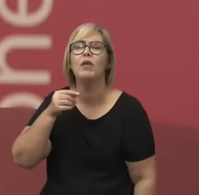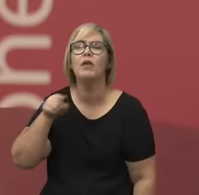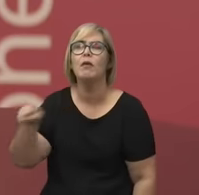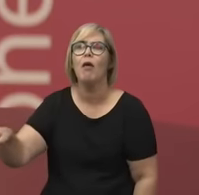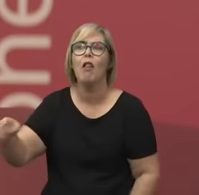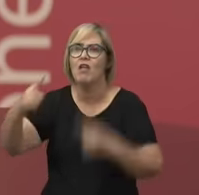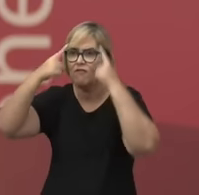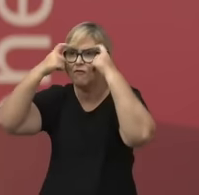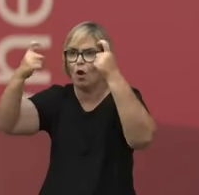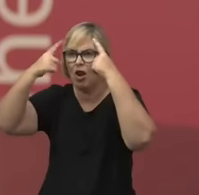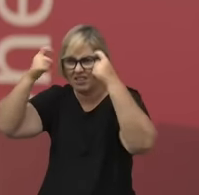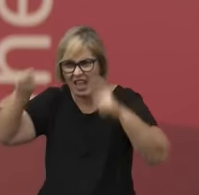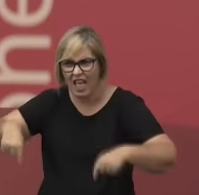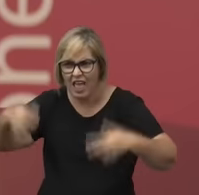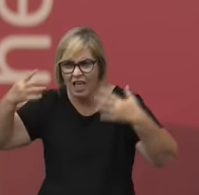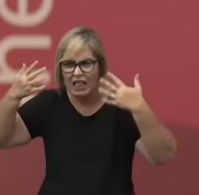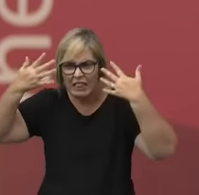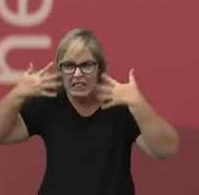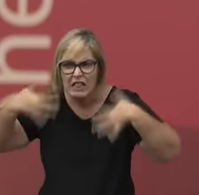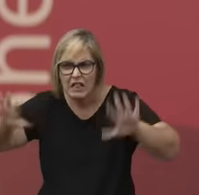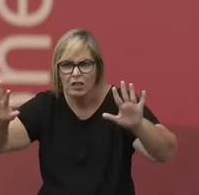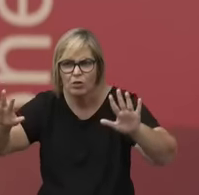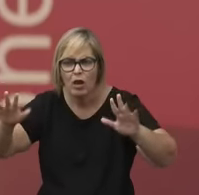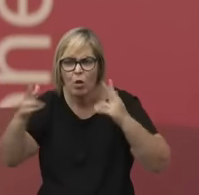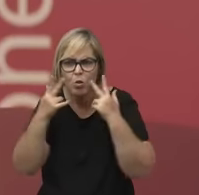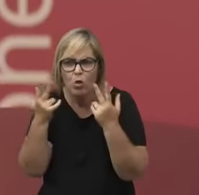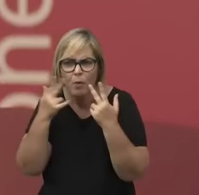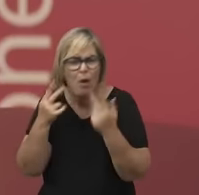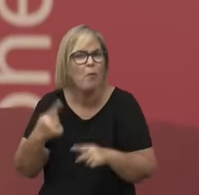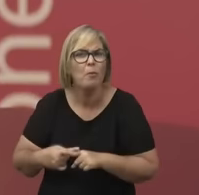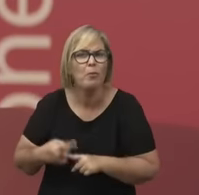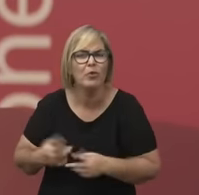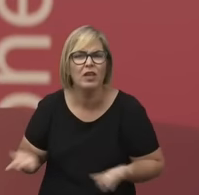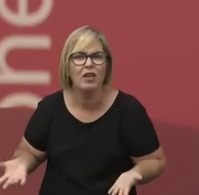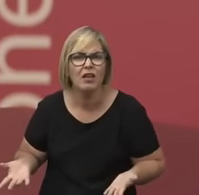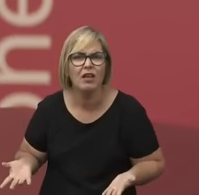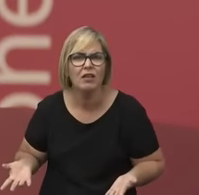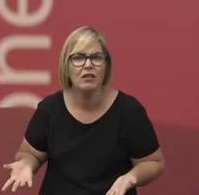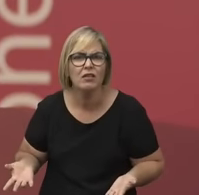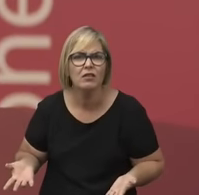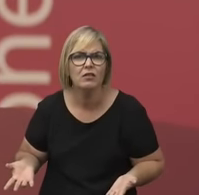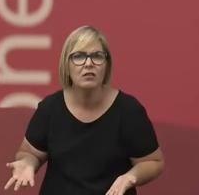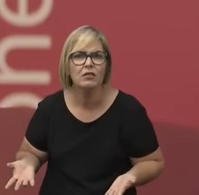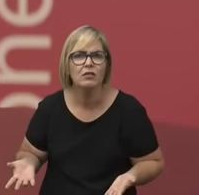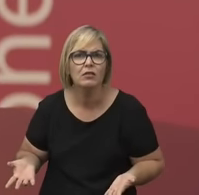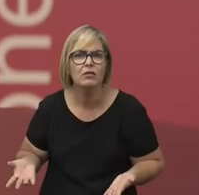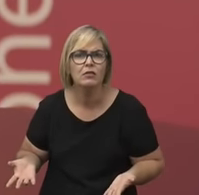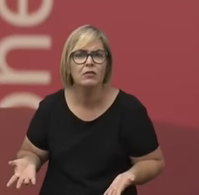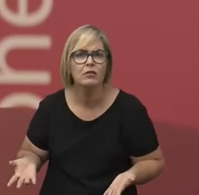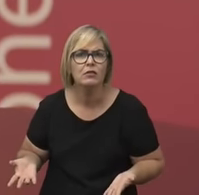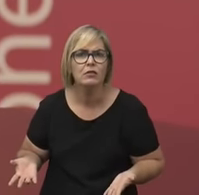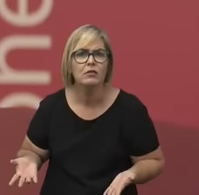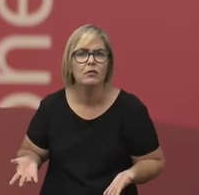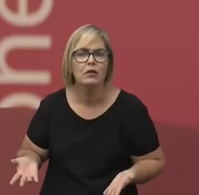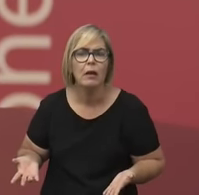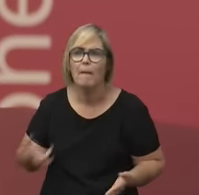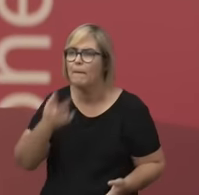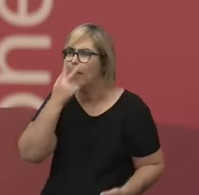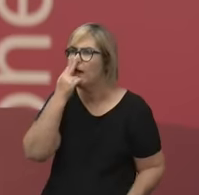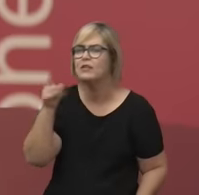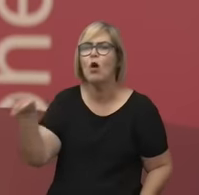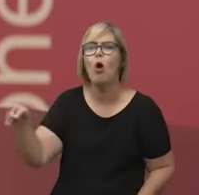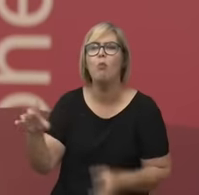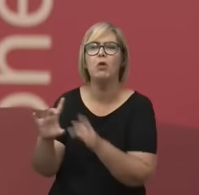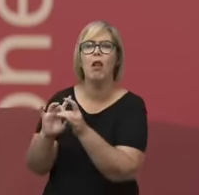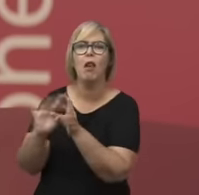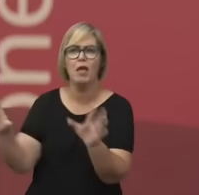de gênero também. Por que eu permito ao homem ser violento? Por que eu não permito ao homem ser amoroso e solidário? Por que isso quer dizer que ele é uma